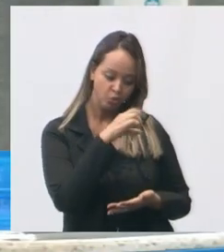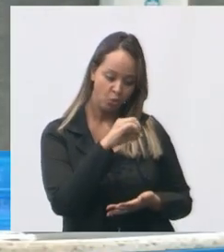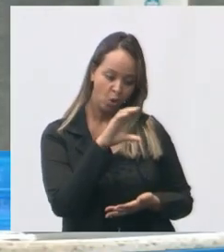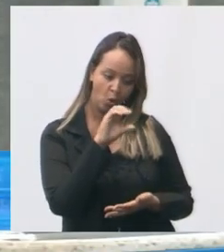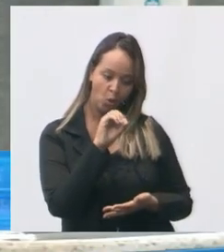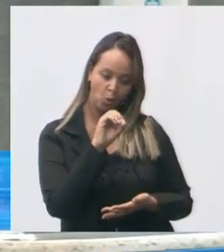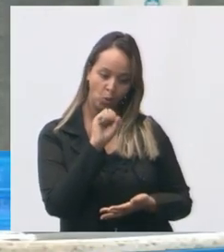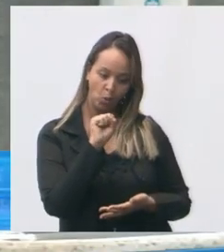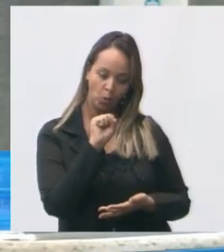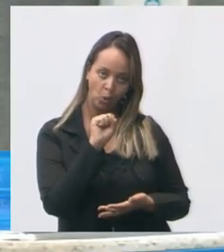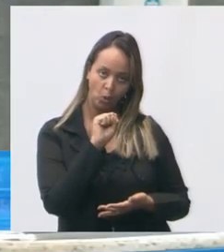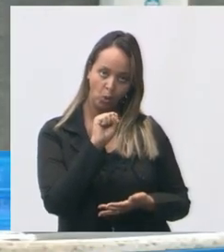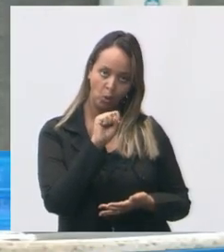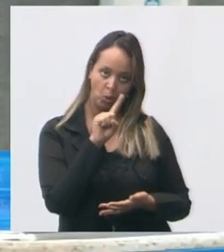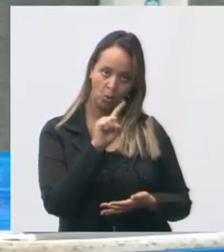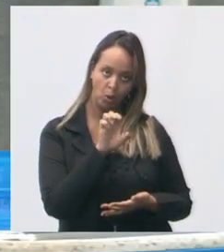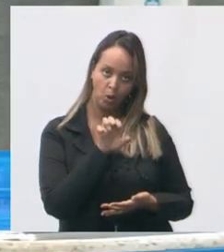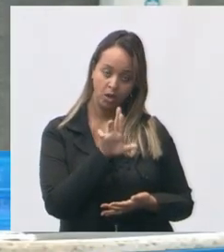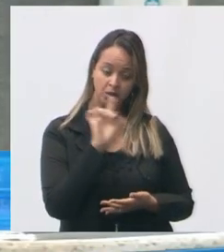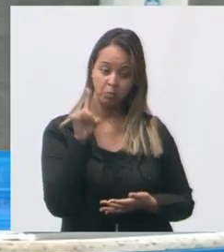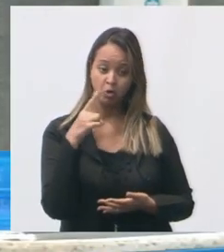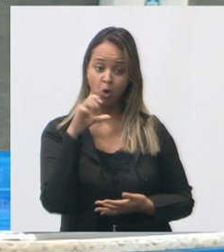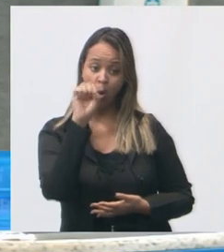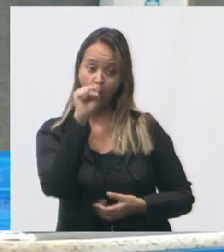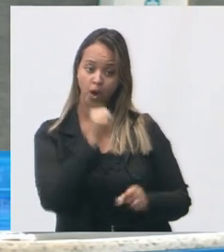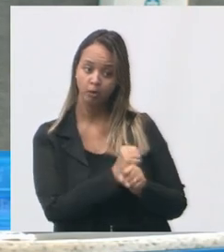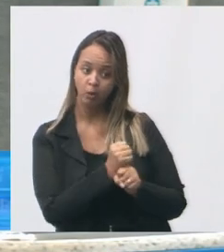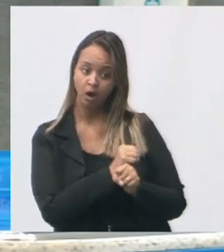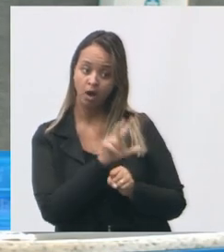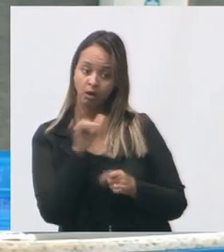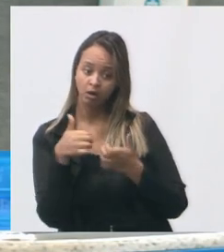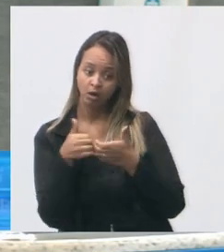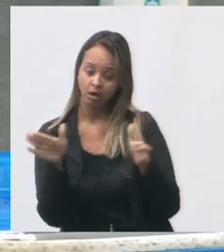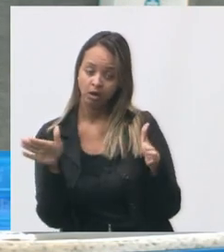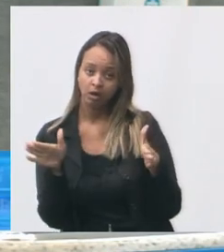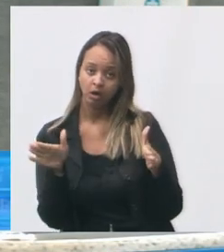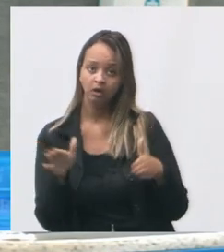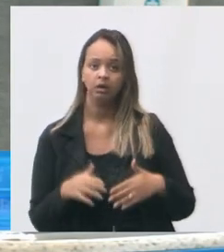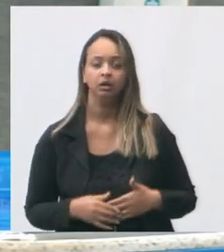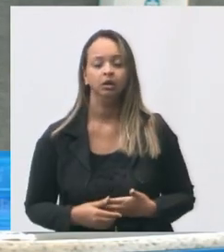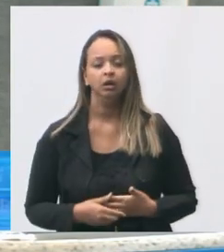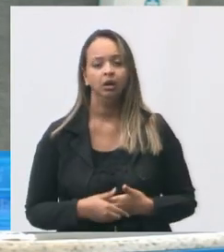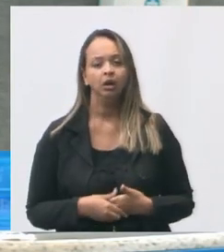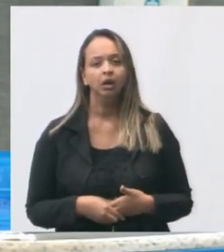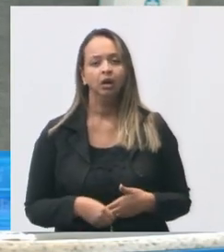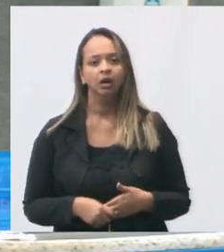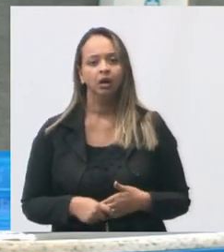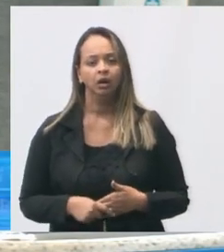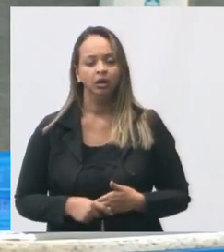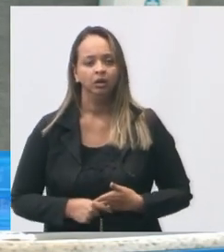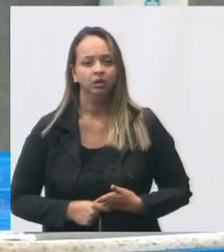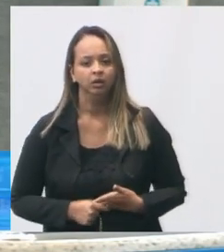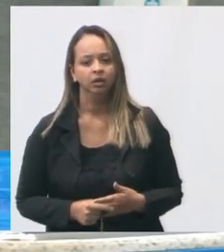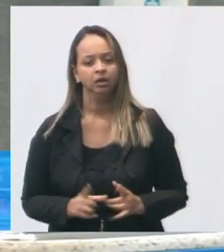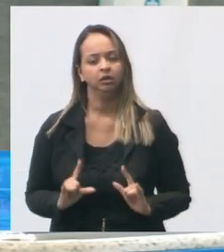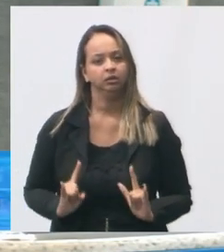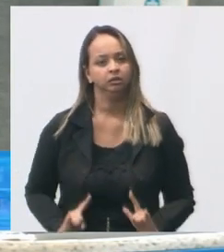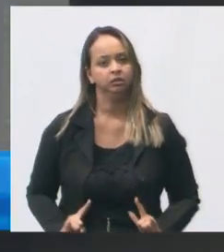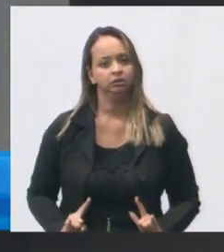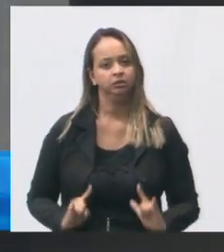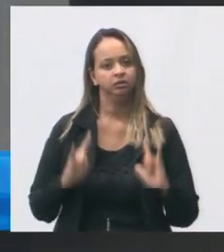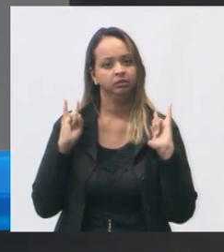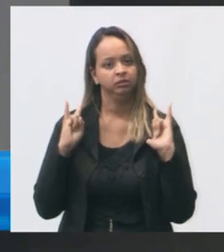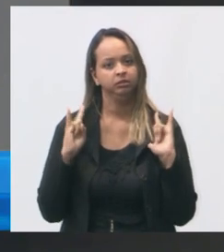Luciano depois de 8 anos vai conseguir inaugurar então aqui para vocês verem é prédio mesmo sem